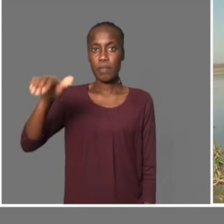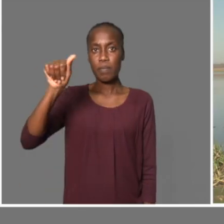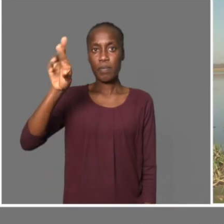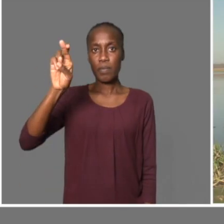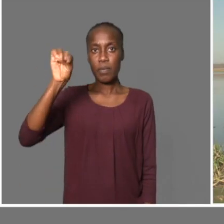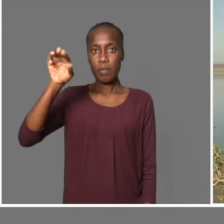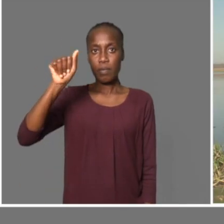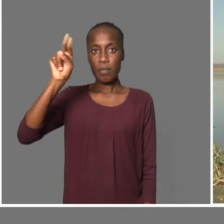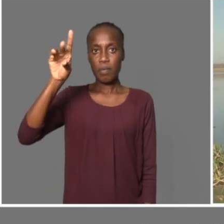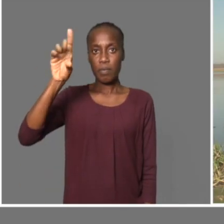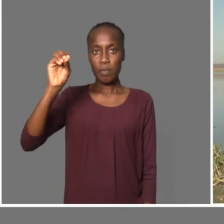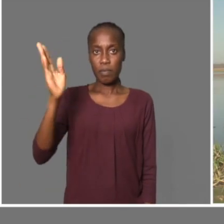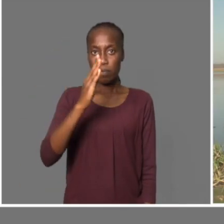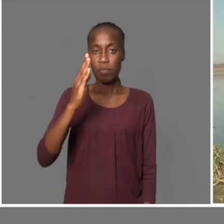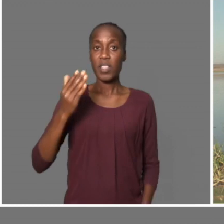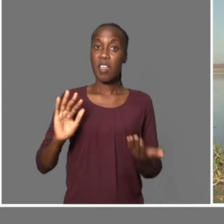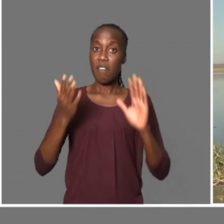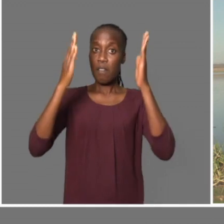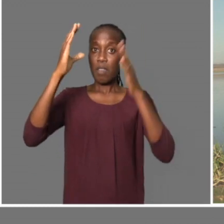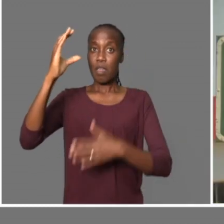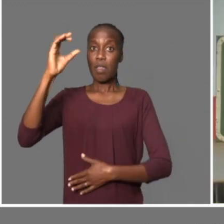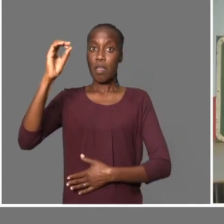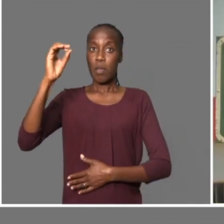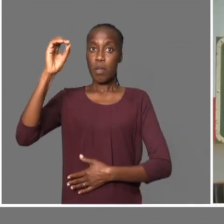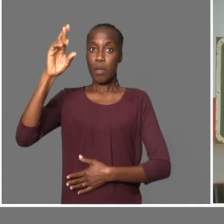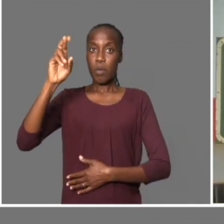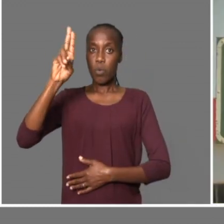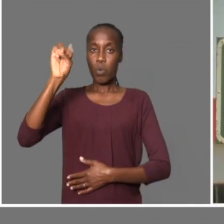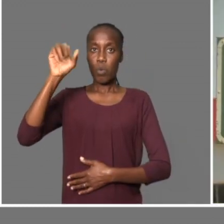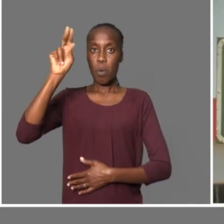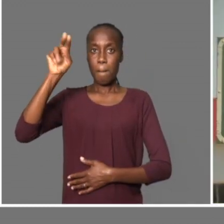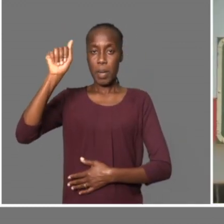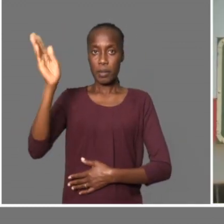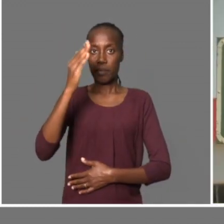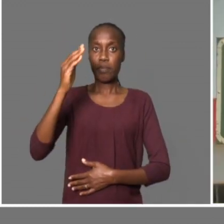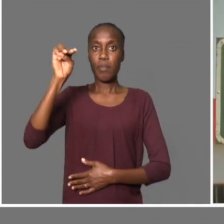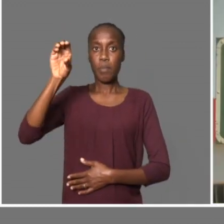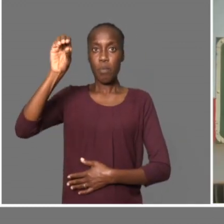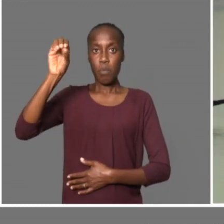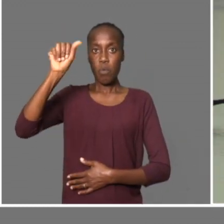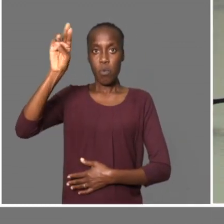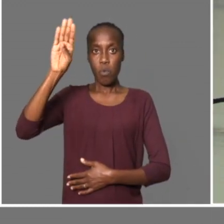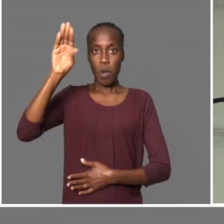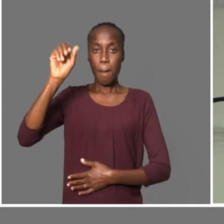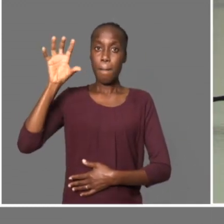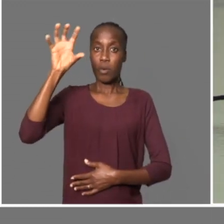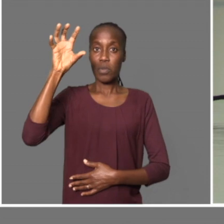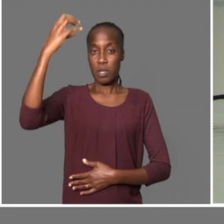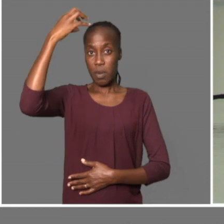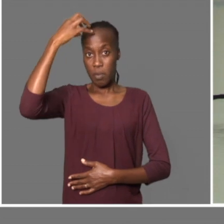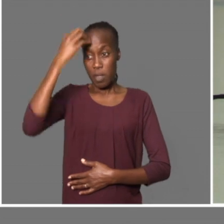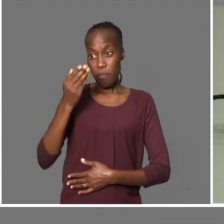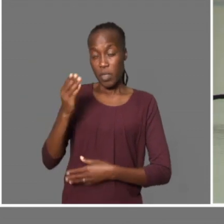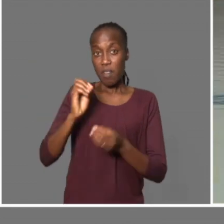Armando Massing vive no povoado de Curumana, em Moamba, província de Maputo. Ele faz